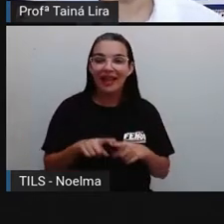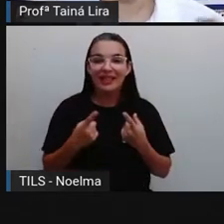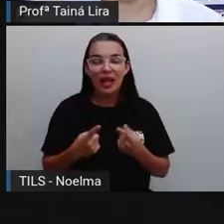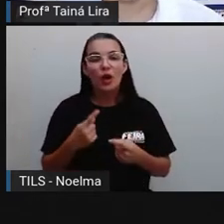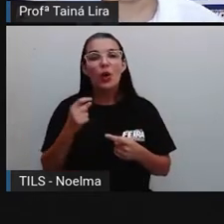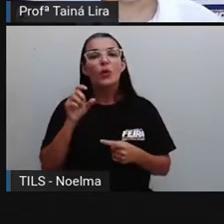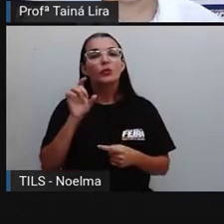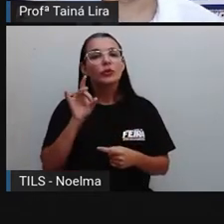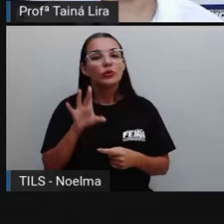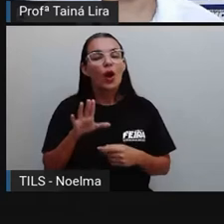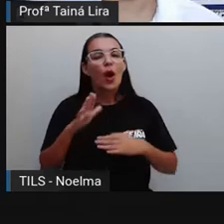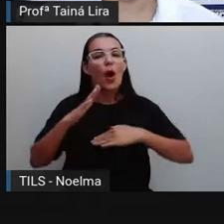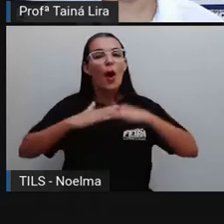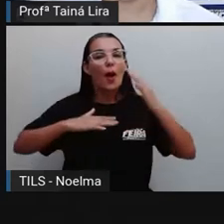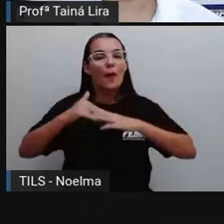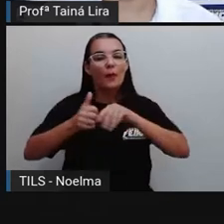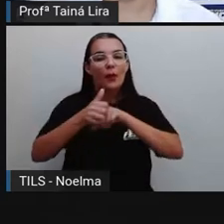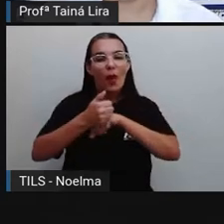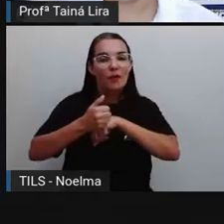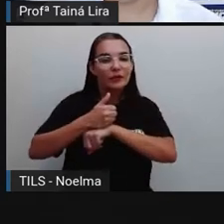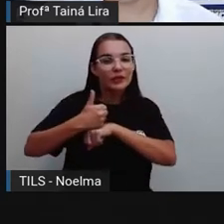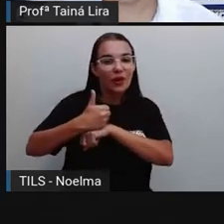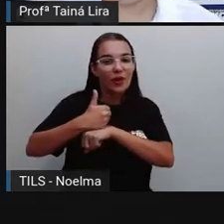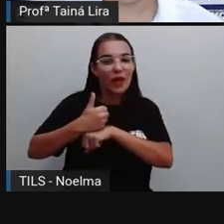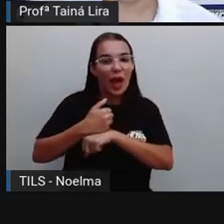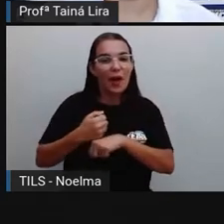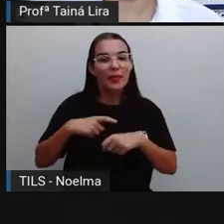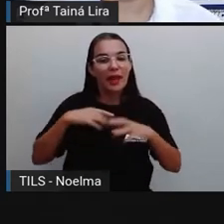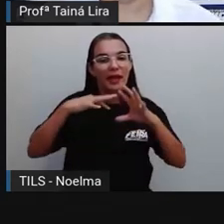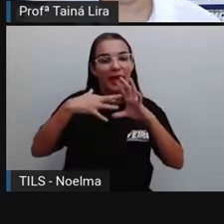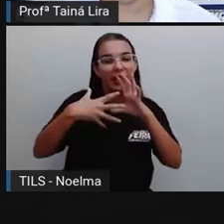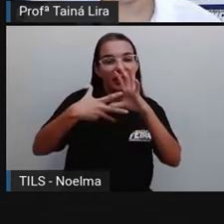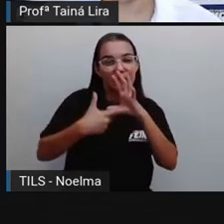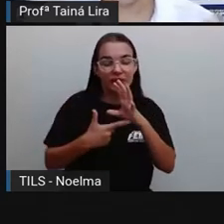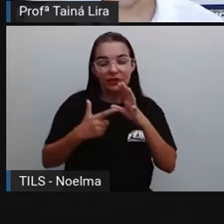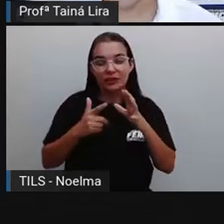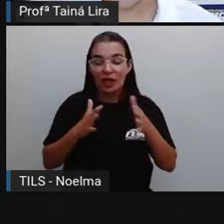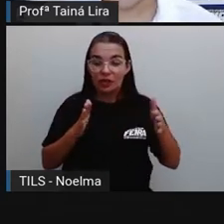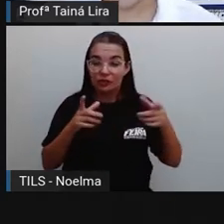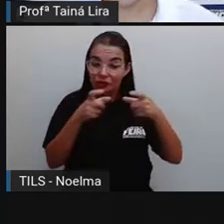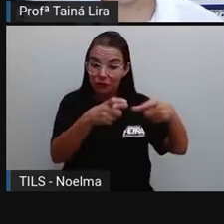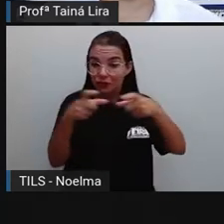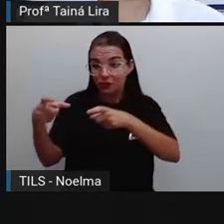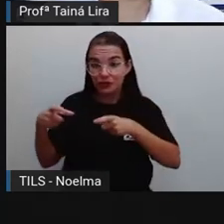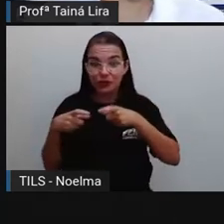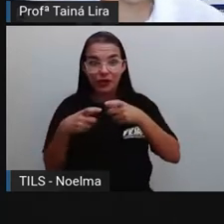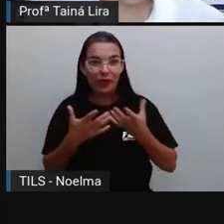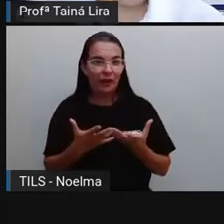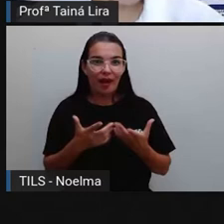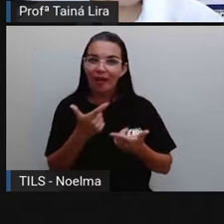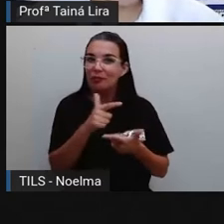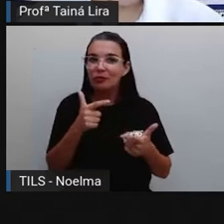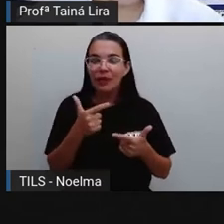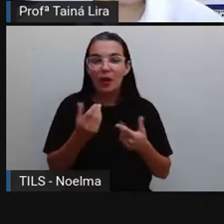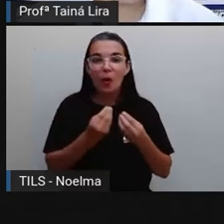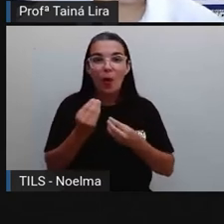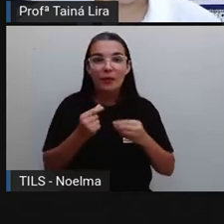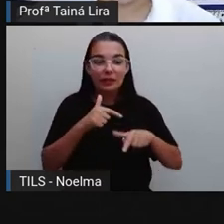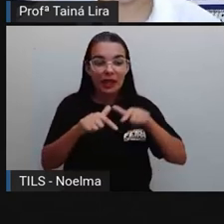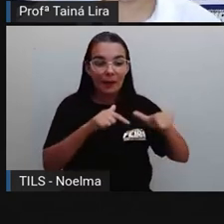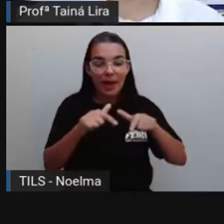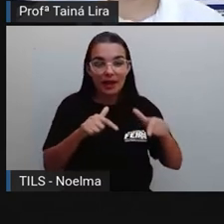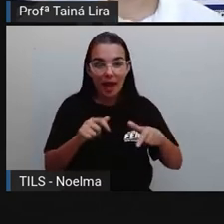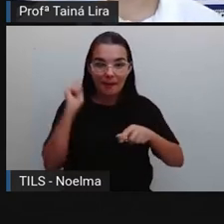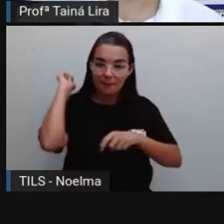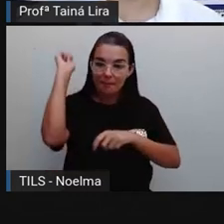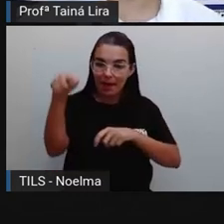Então, em locais que não tem ali onde ele pescar, que não tem mar ou rio, não tem como ele exercer ali, né,